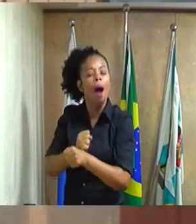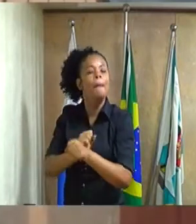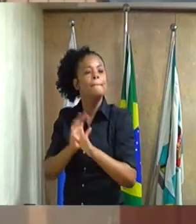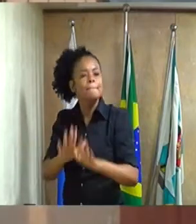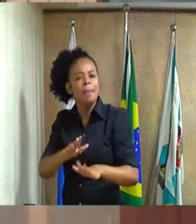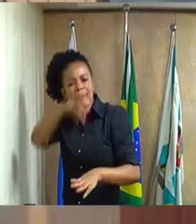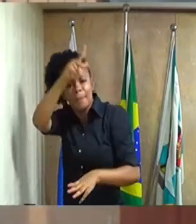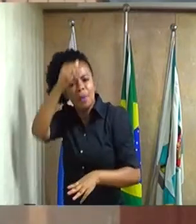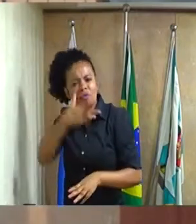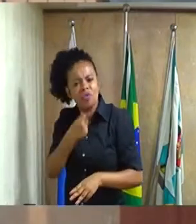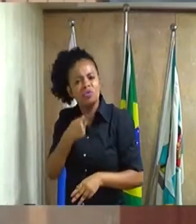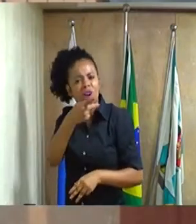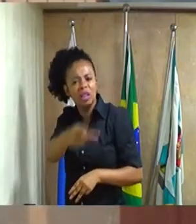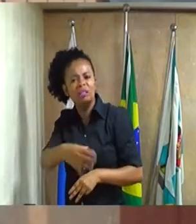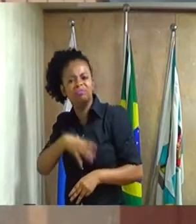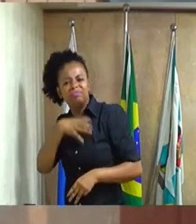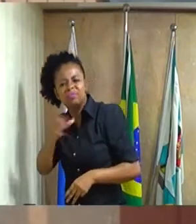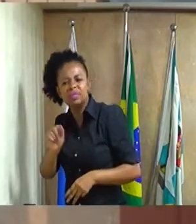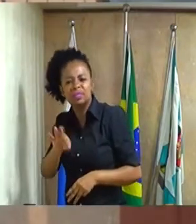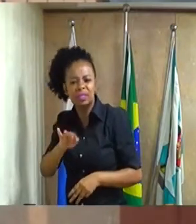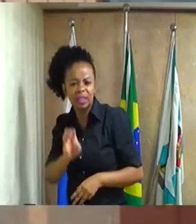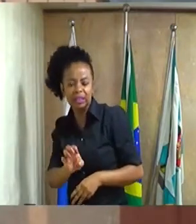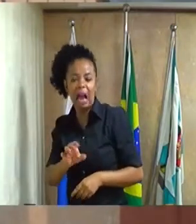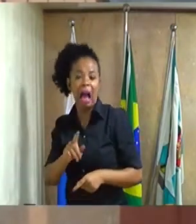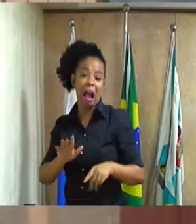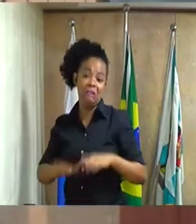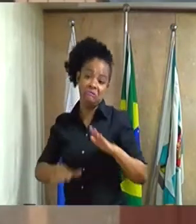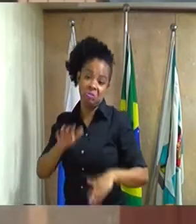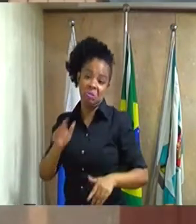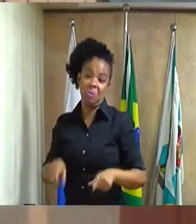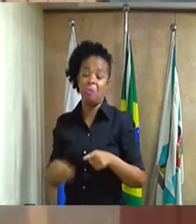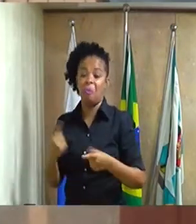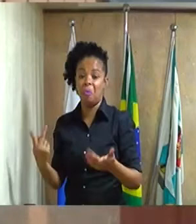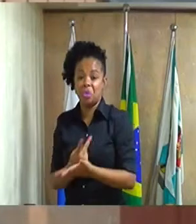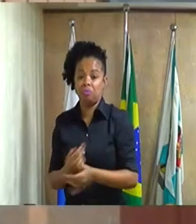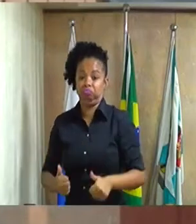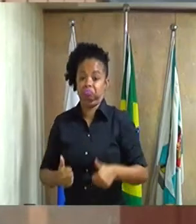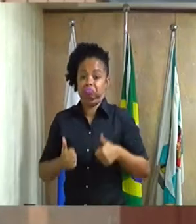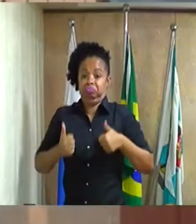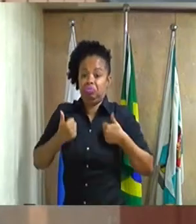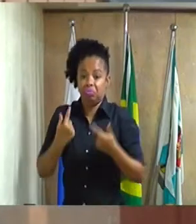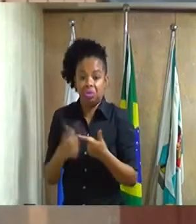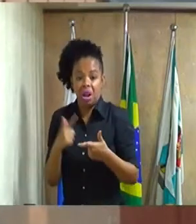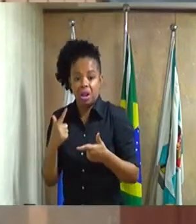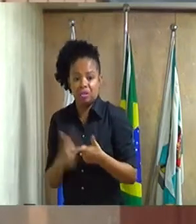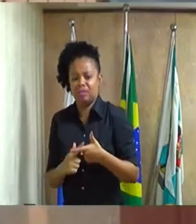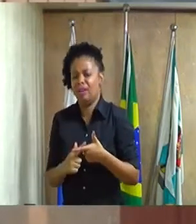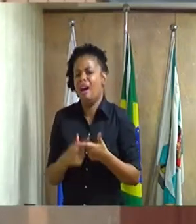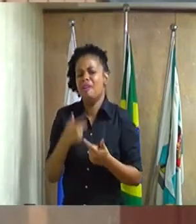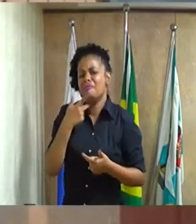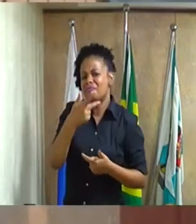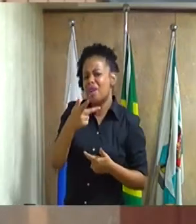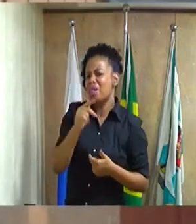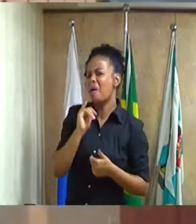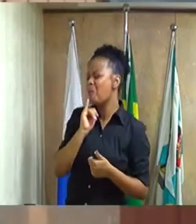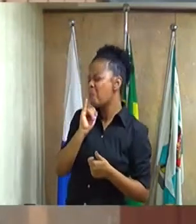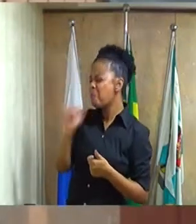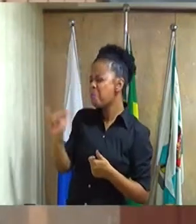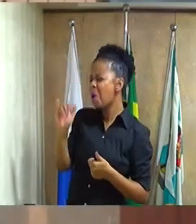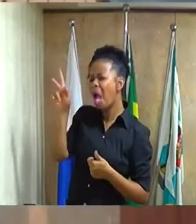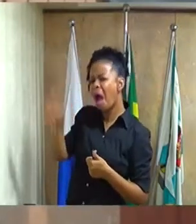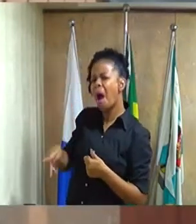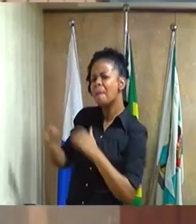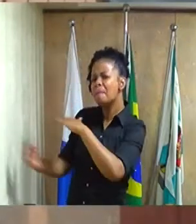crise de vaidade do mais alto grau, disse para a Petrobras que se não